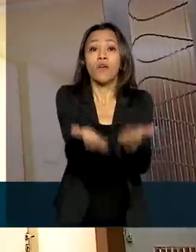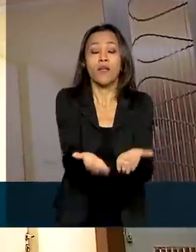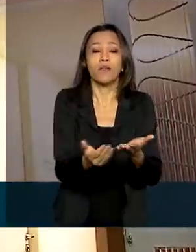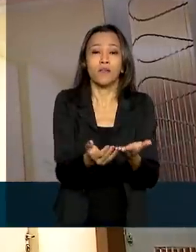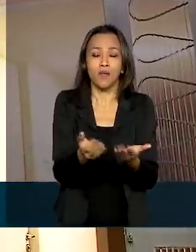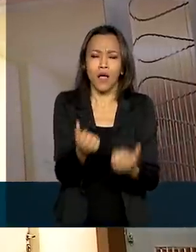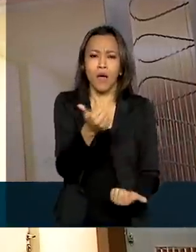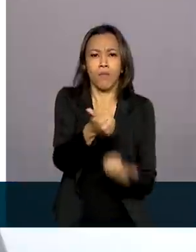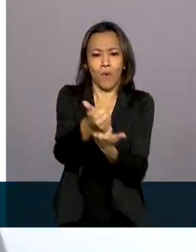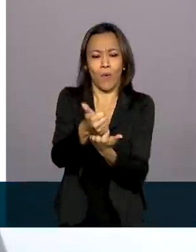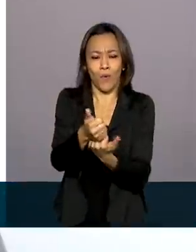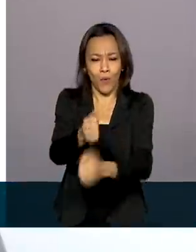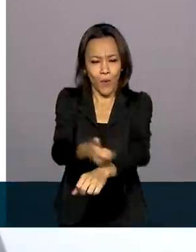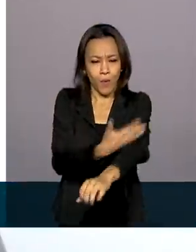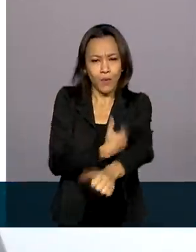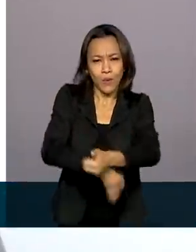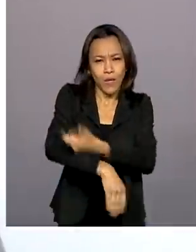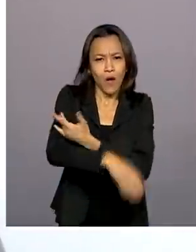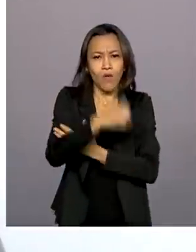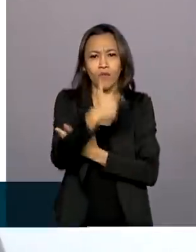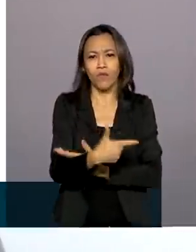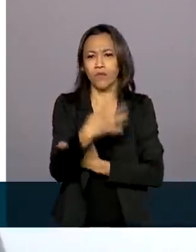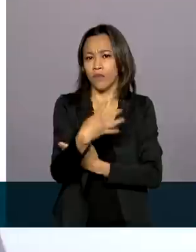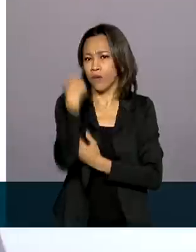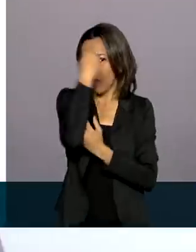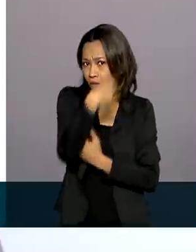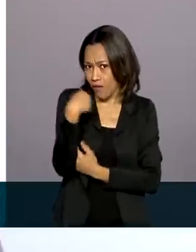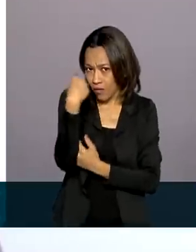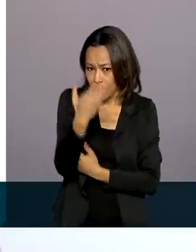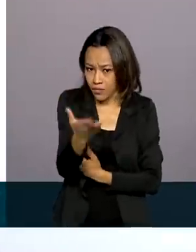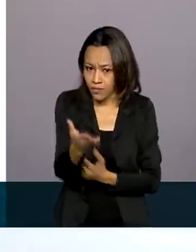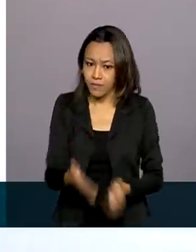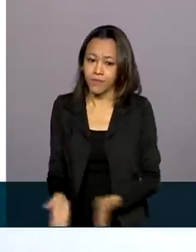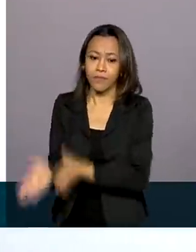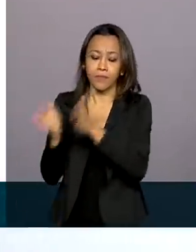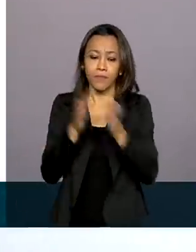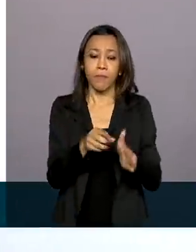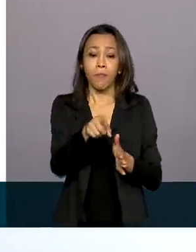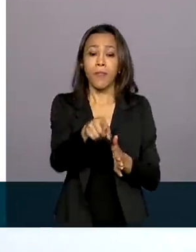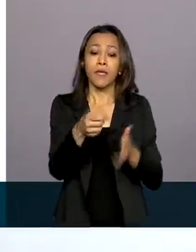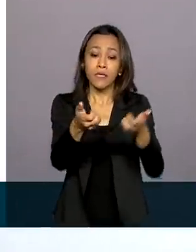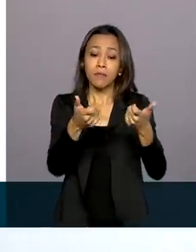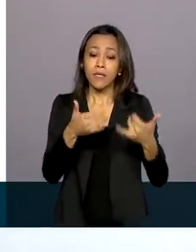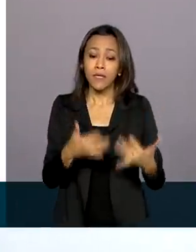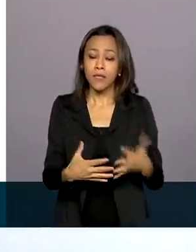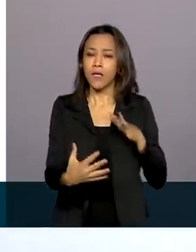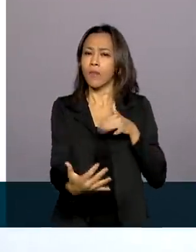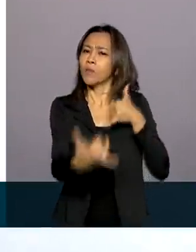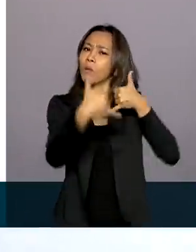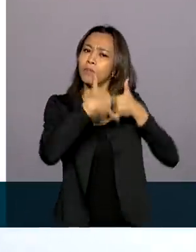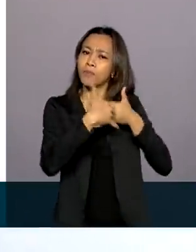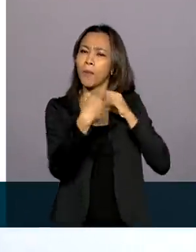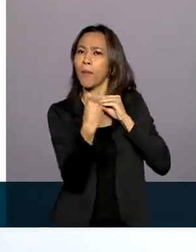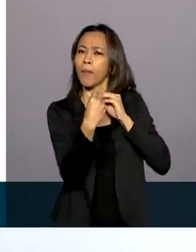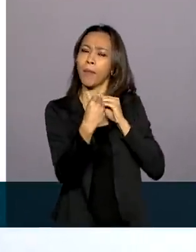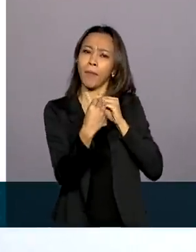horas por dia. Ter oportunidade de falar sigilosa, ruim, de conversar com alguém,